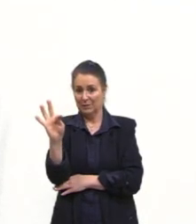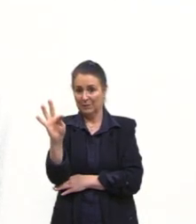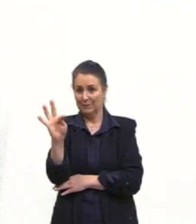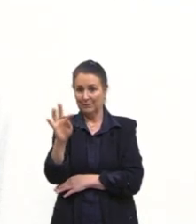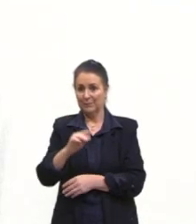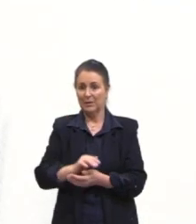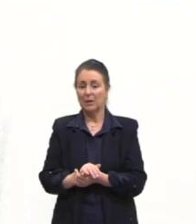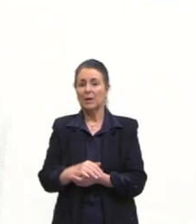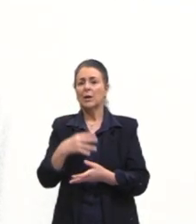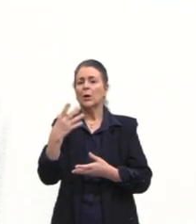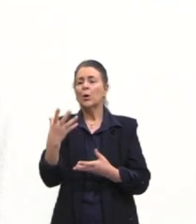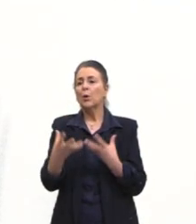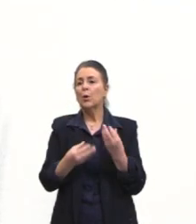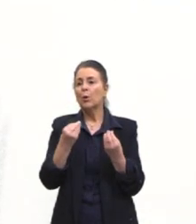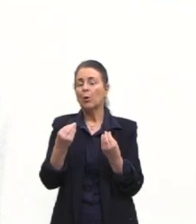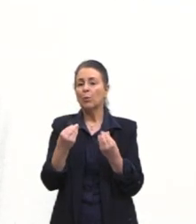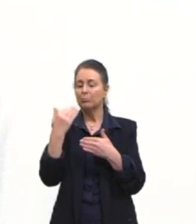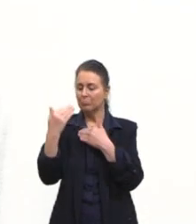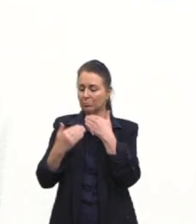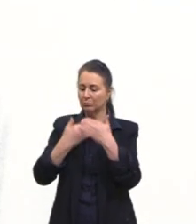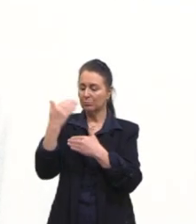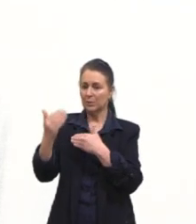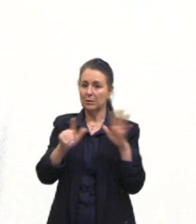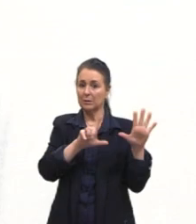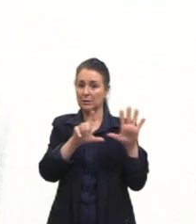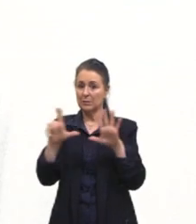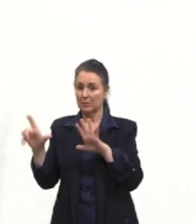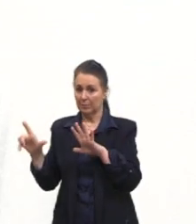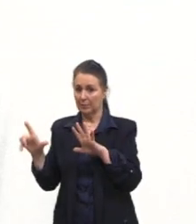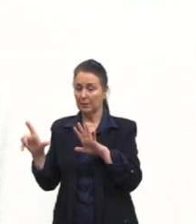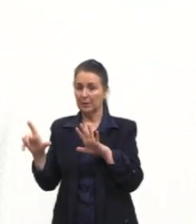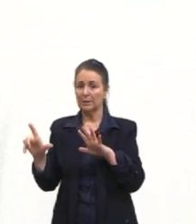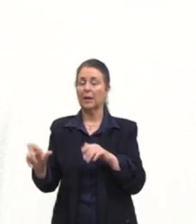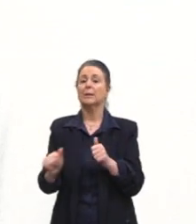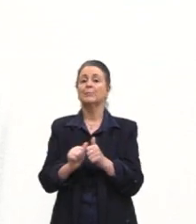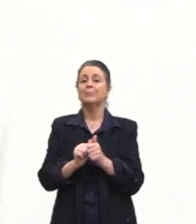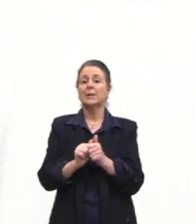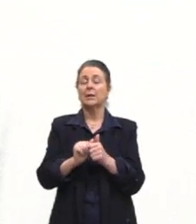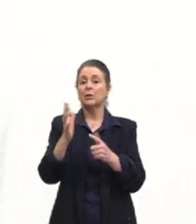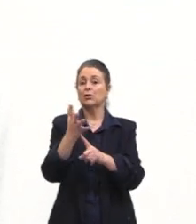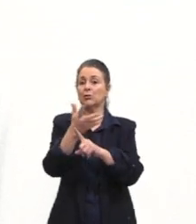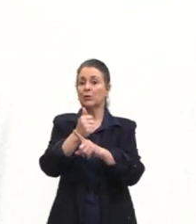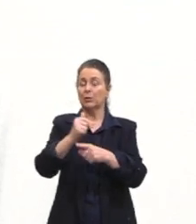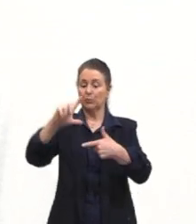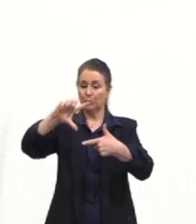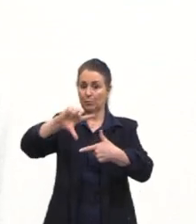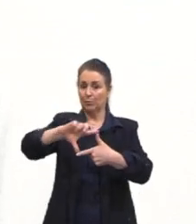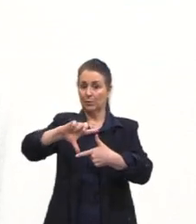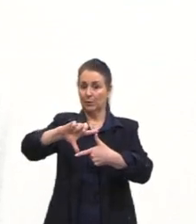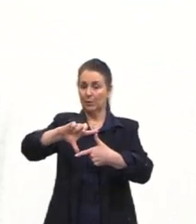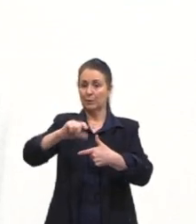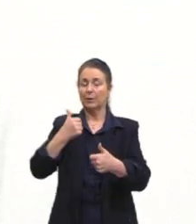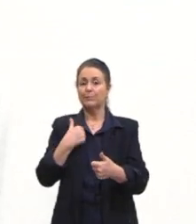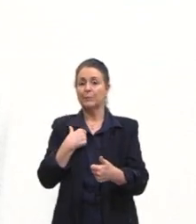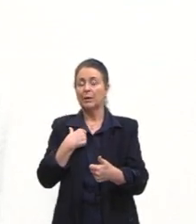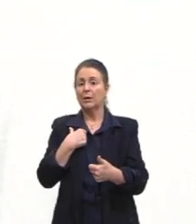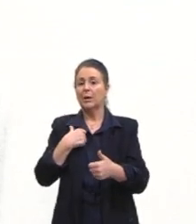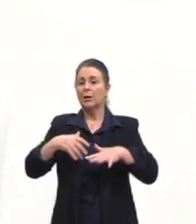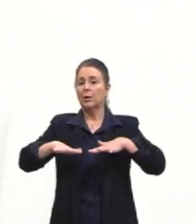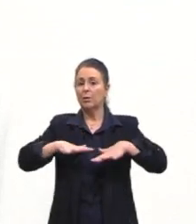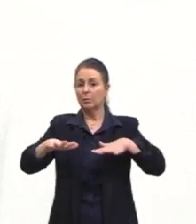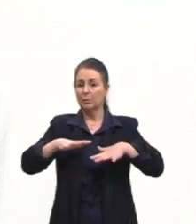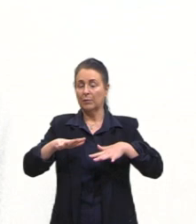Como o desdobramento da Semana de Arte Moderna, vou falar rapidinho aqui para vocês sobre o movimento